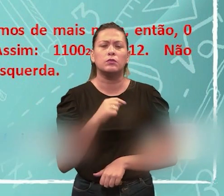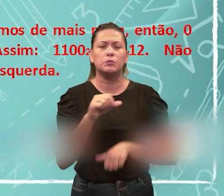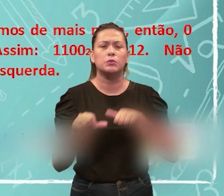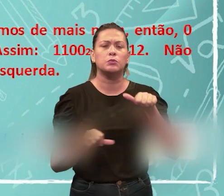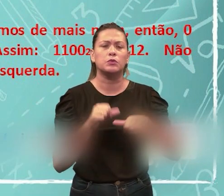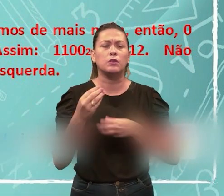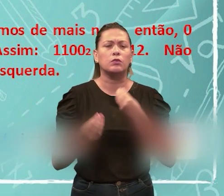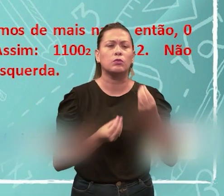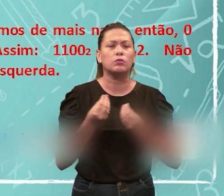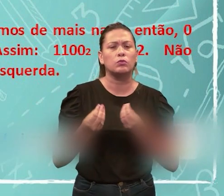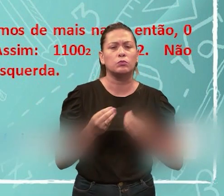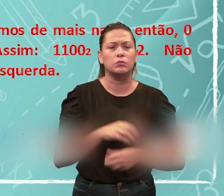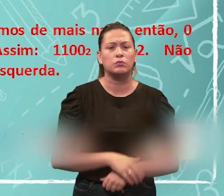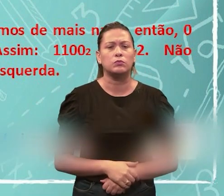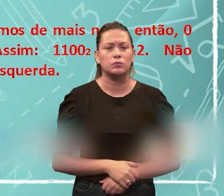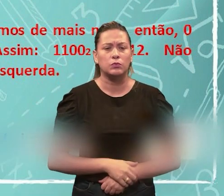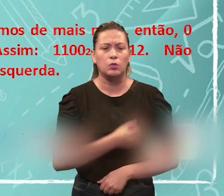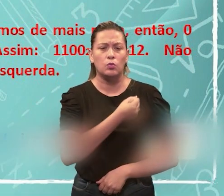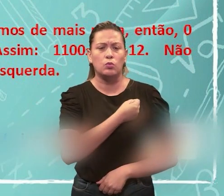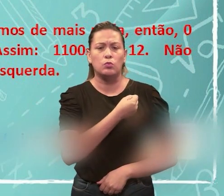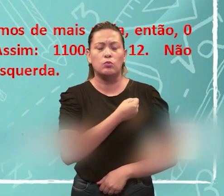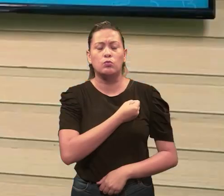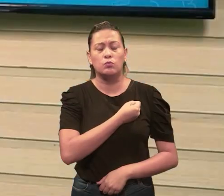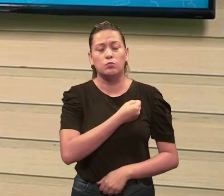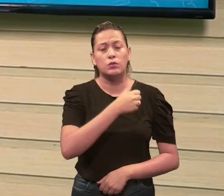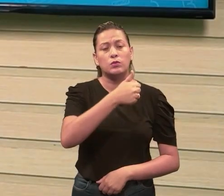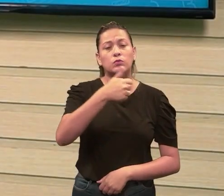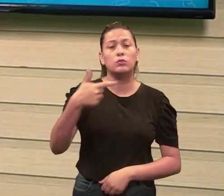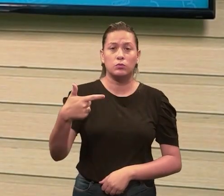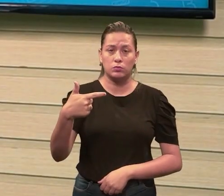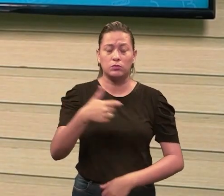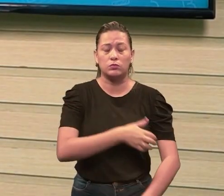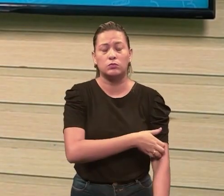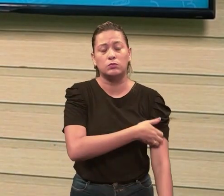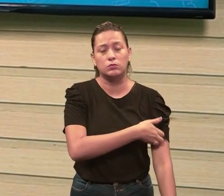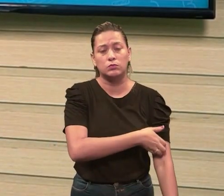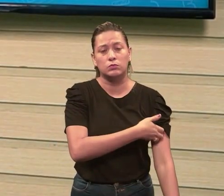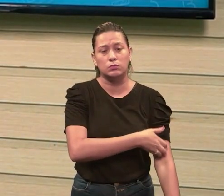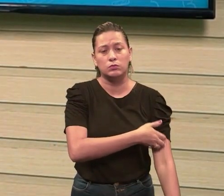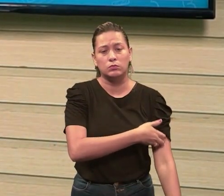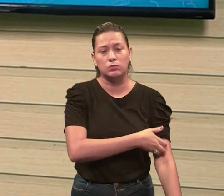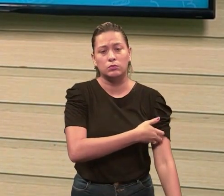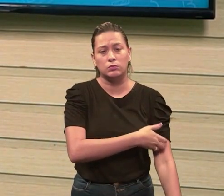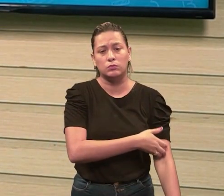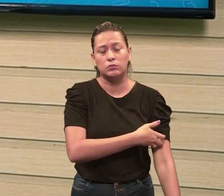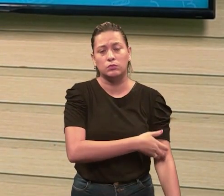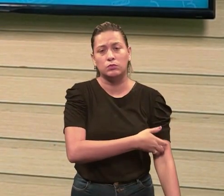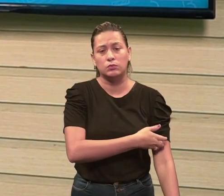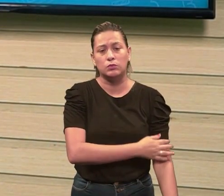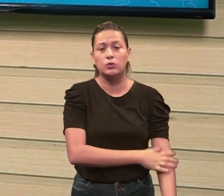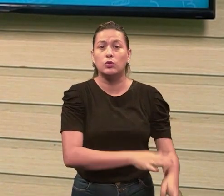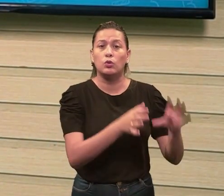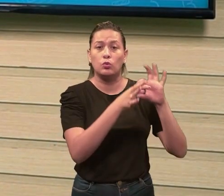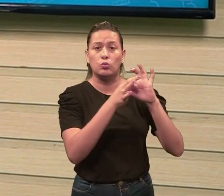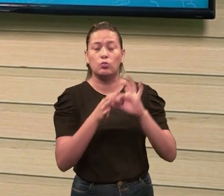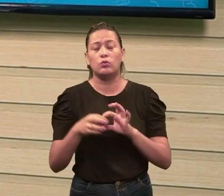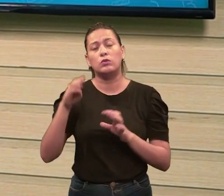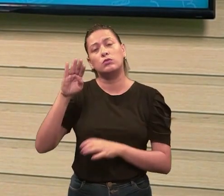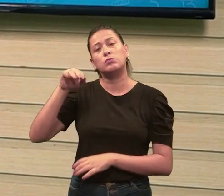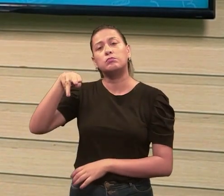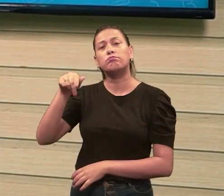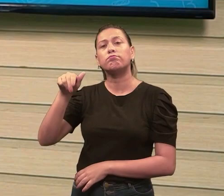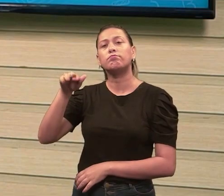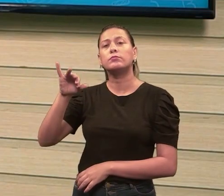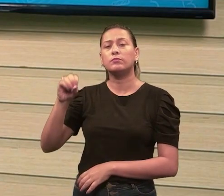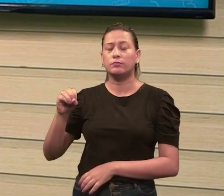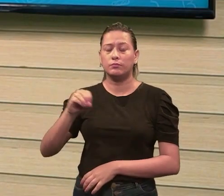está perguntando, como fica o número 12 expresso em binário? Eu quero achar o número 12 correspondente em binário. Então, estou com